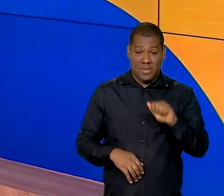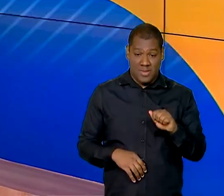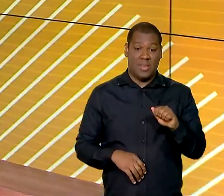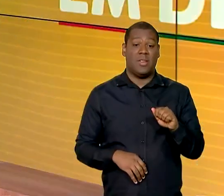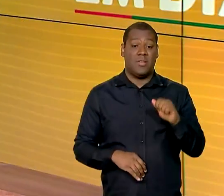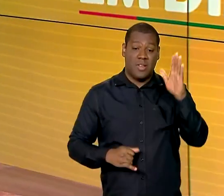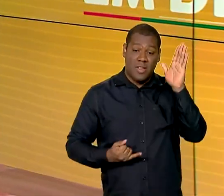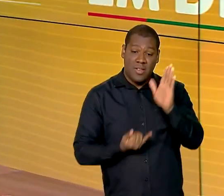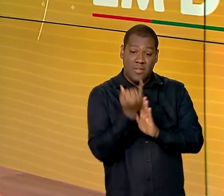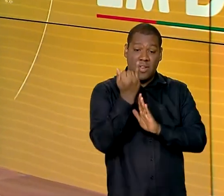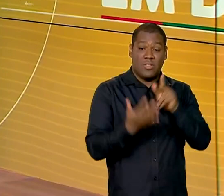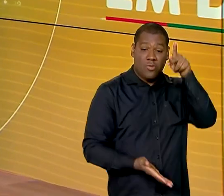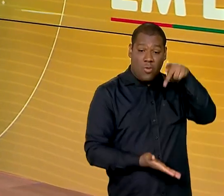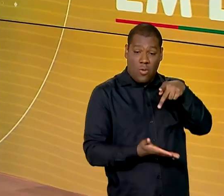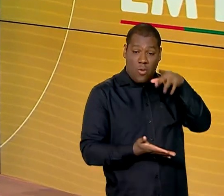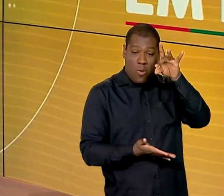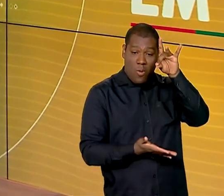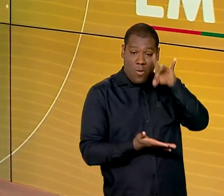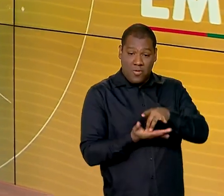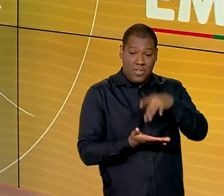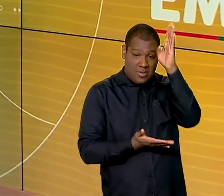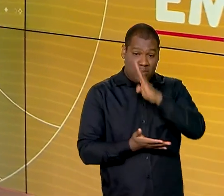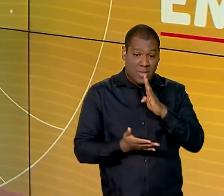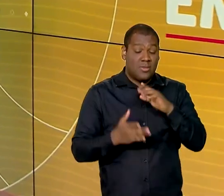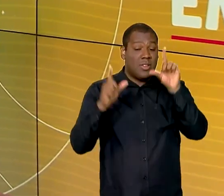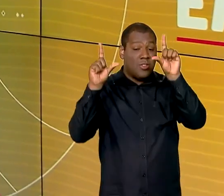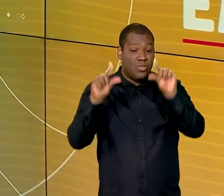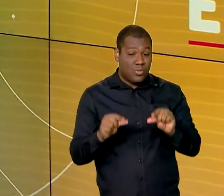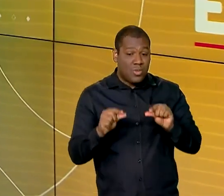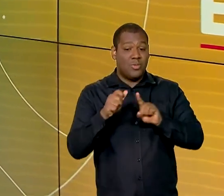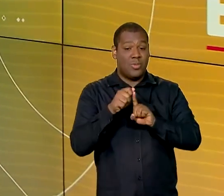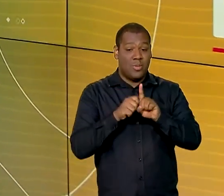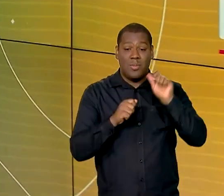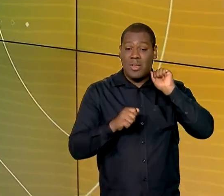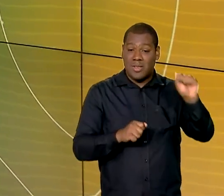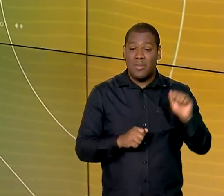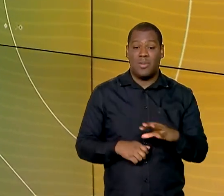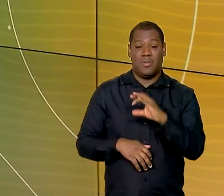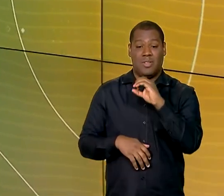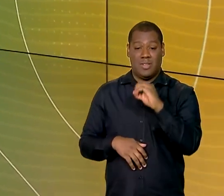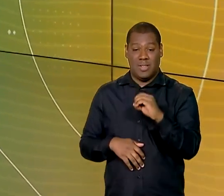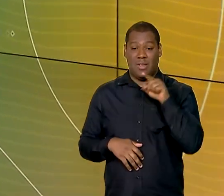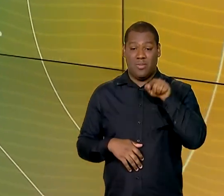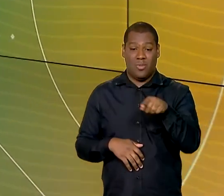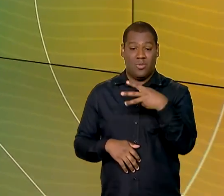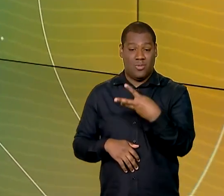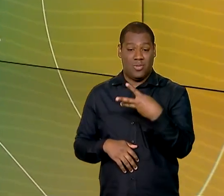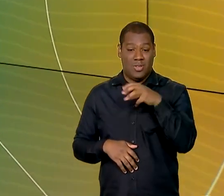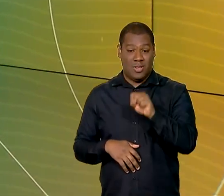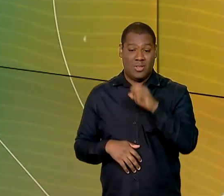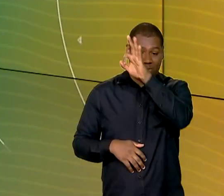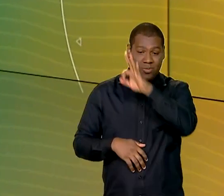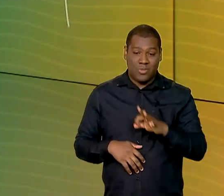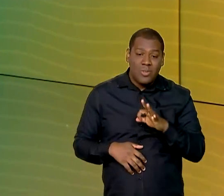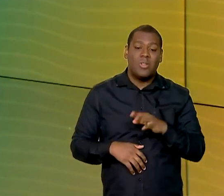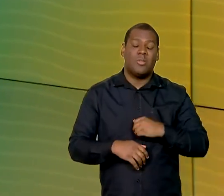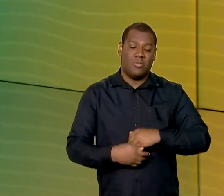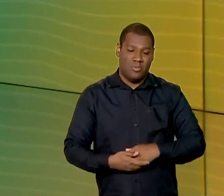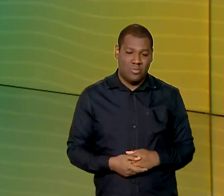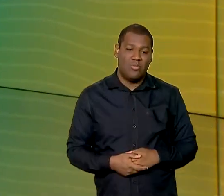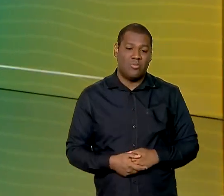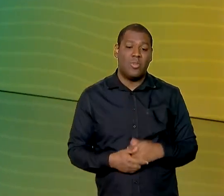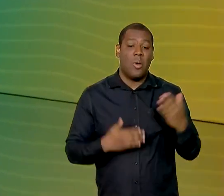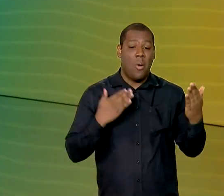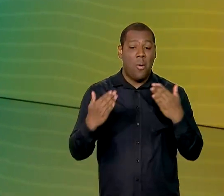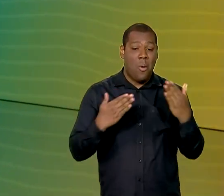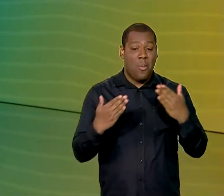considerado a inflação oficial do país, caiu em abril. A taxa foi de 0,38%, bem menor que em abril do